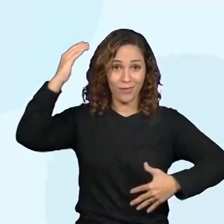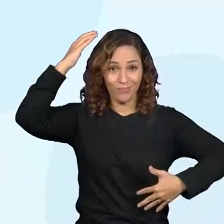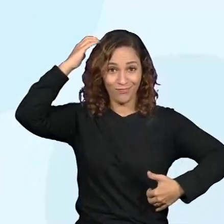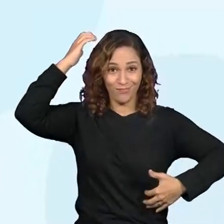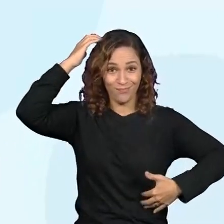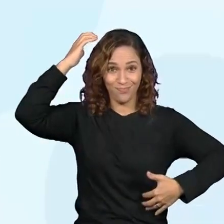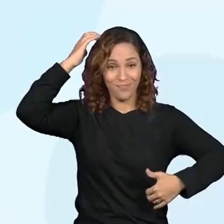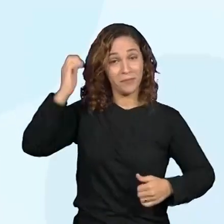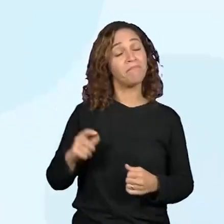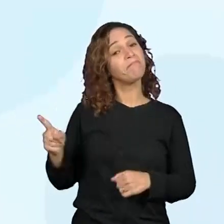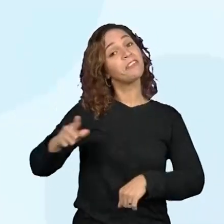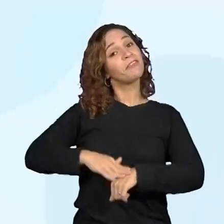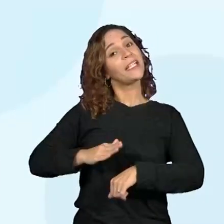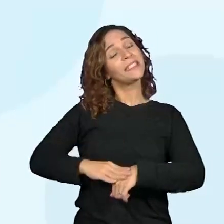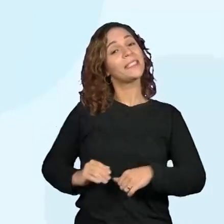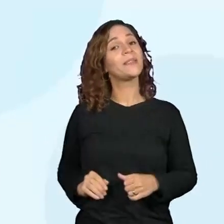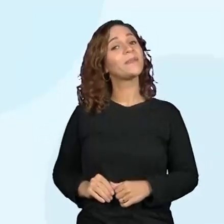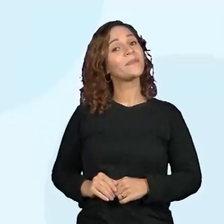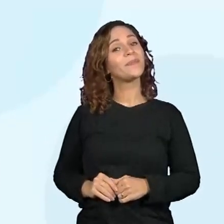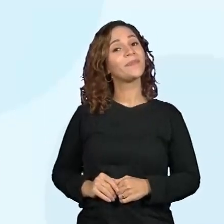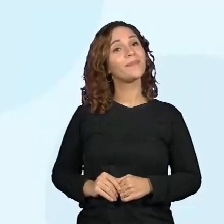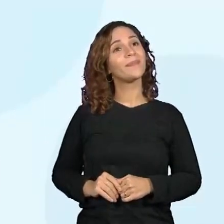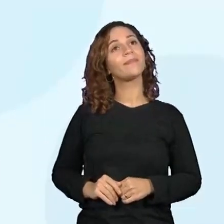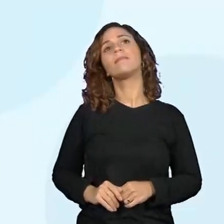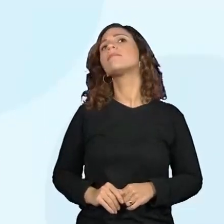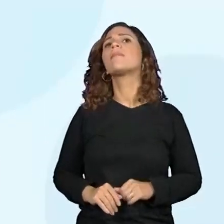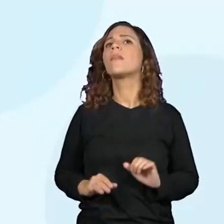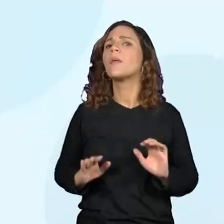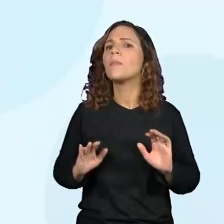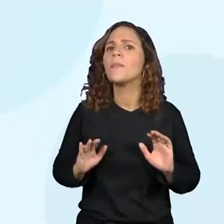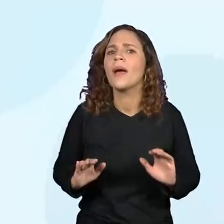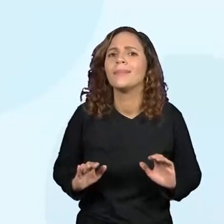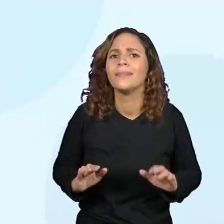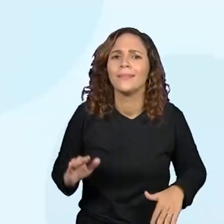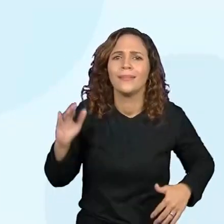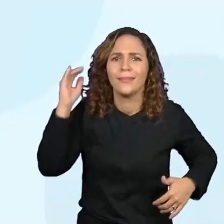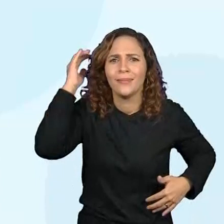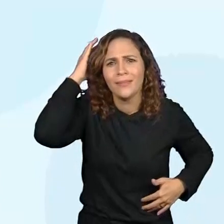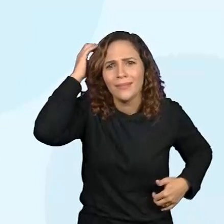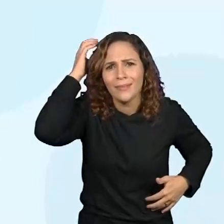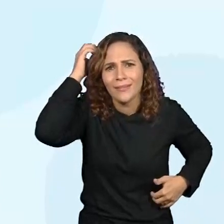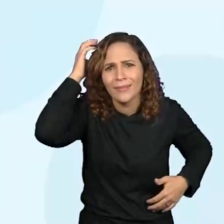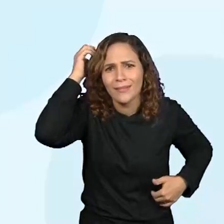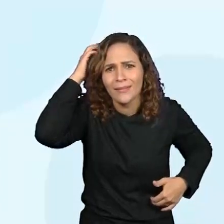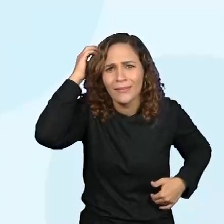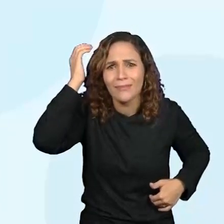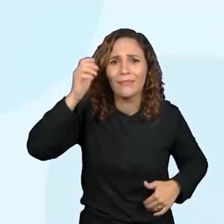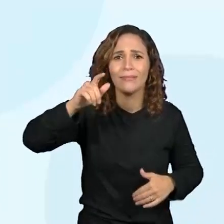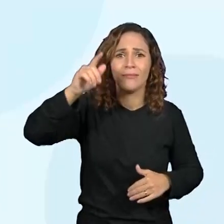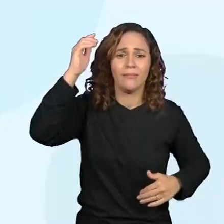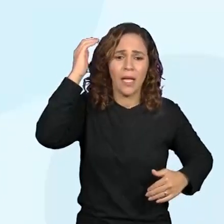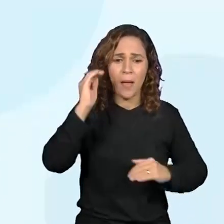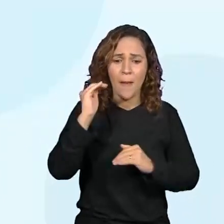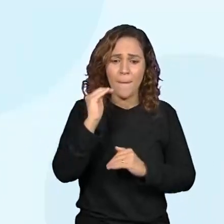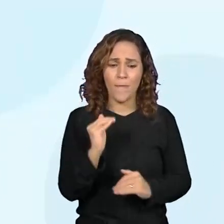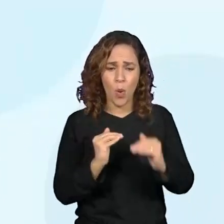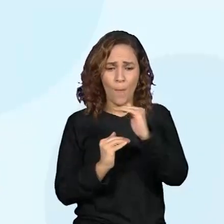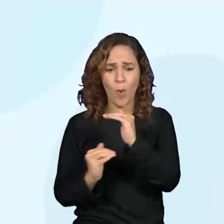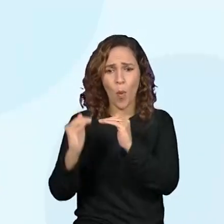Assim fizeram. Mas a torre de macaquinhos despencou.